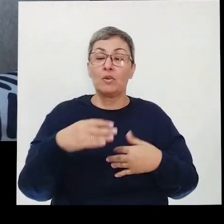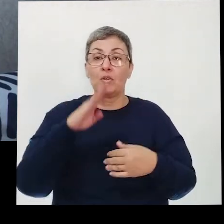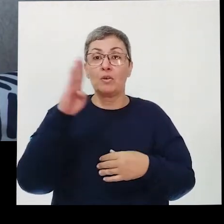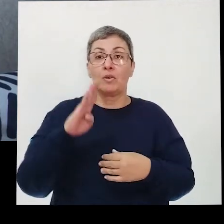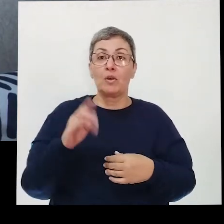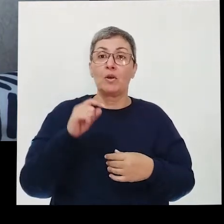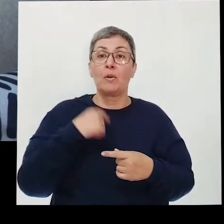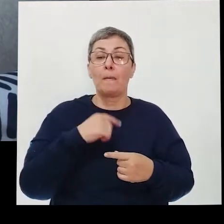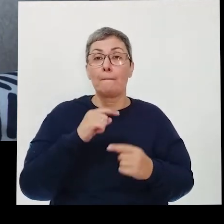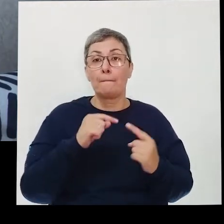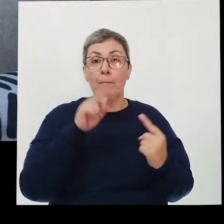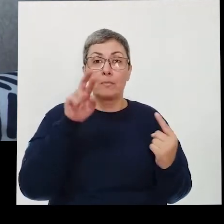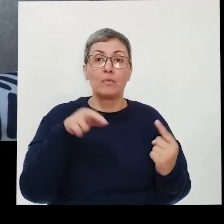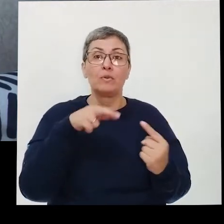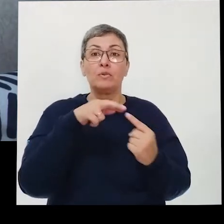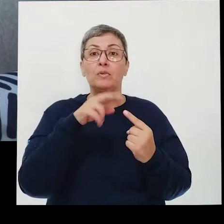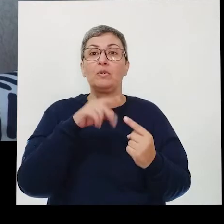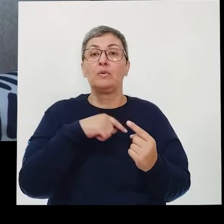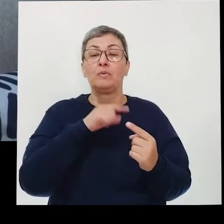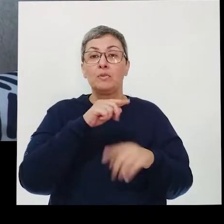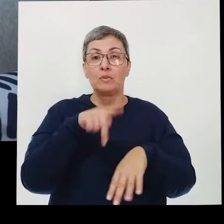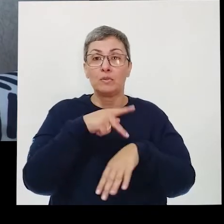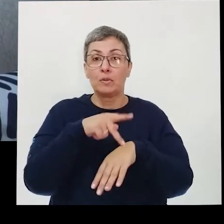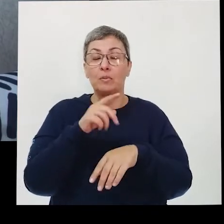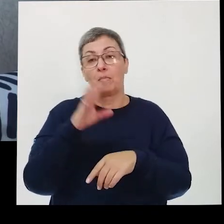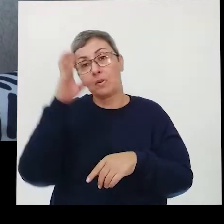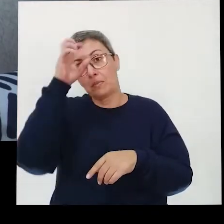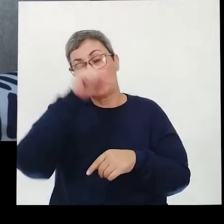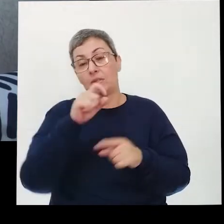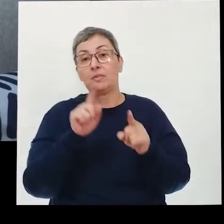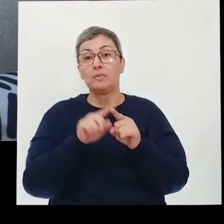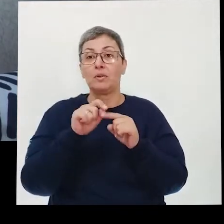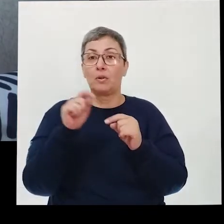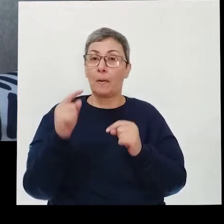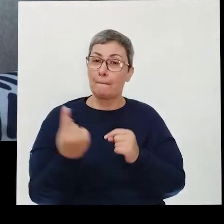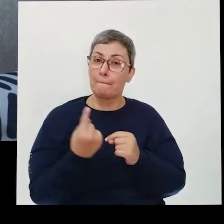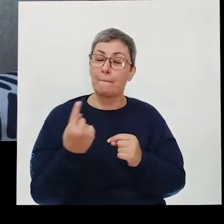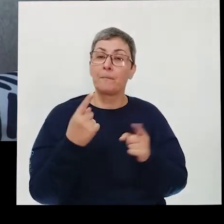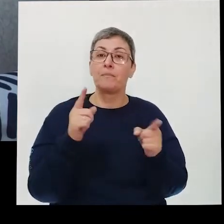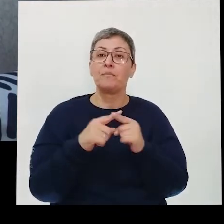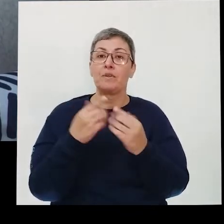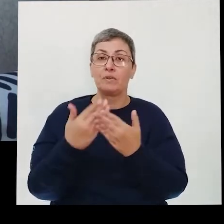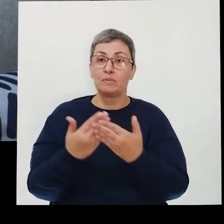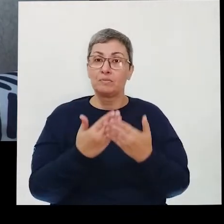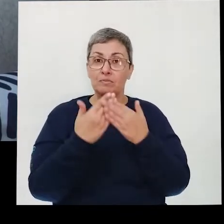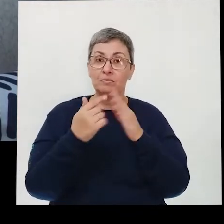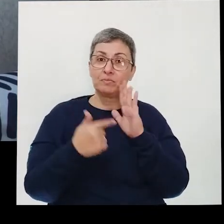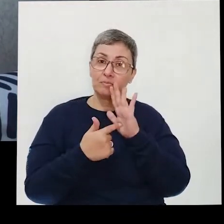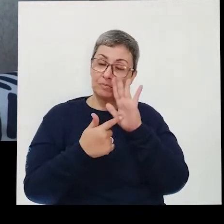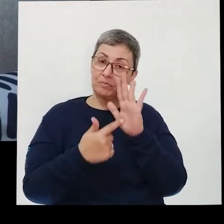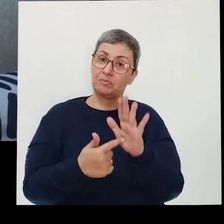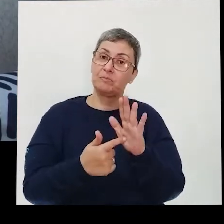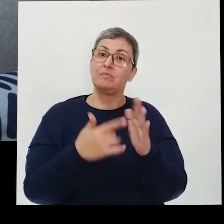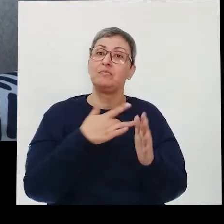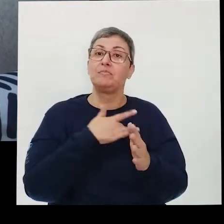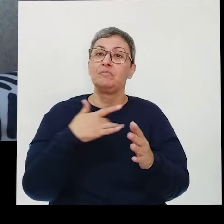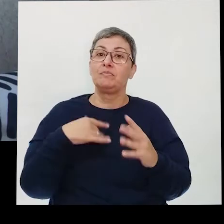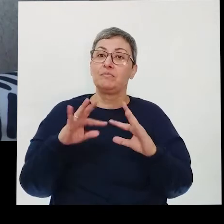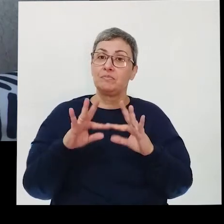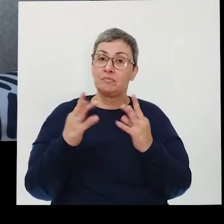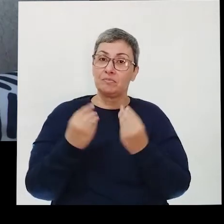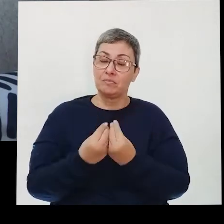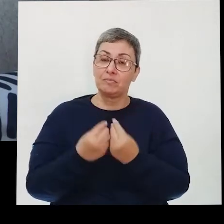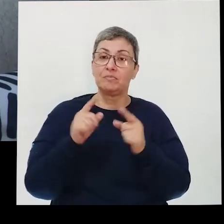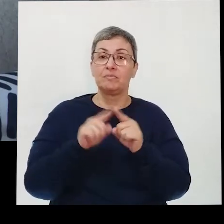o Brasil é referência para qualquer país que queira aprender um pouquinho sobre atenção primária. E estudos também apontam que o Saúde da Família